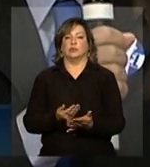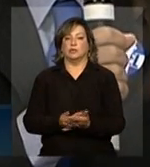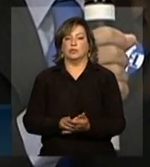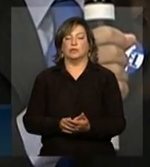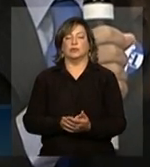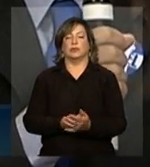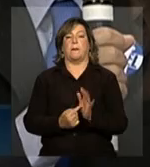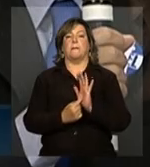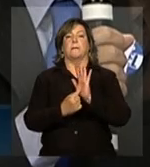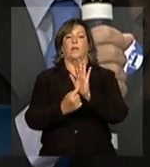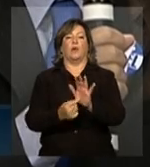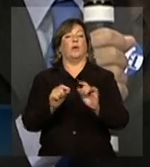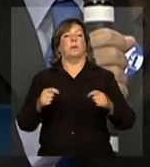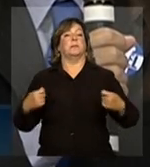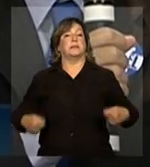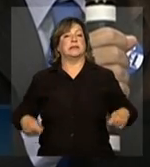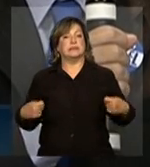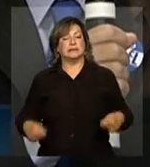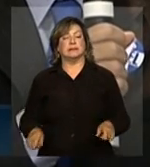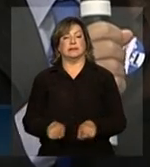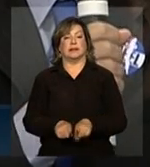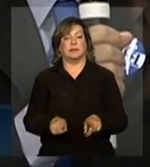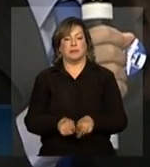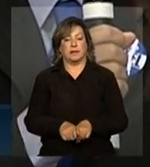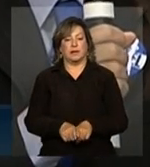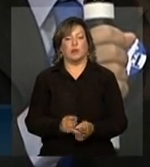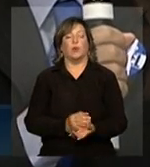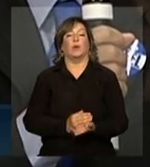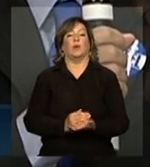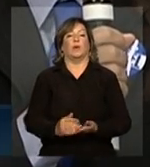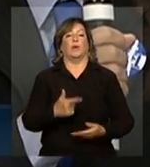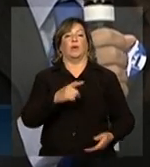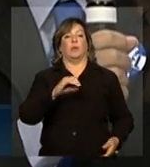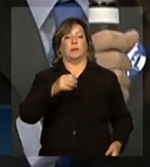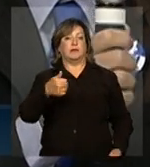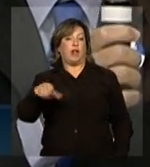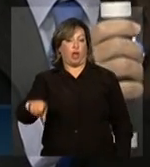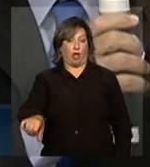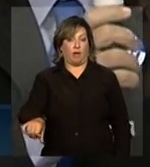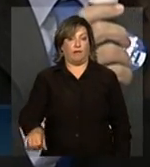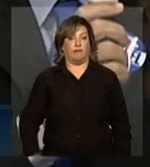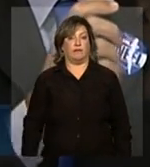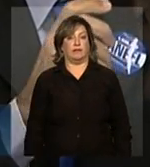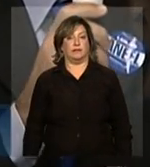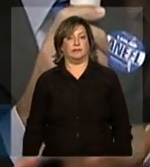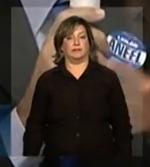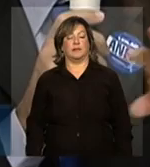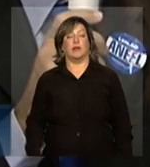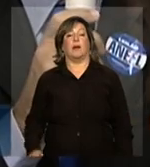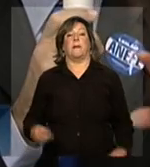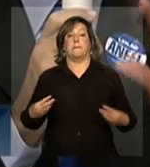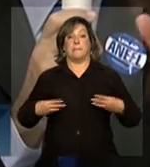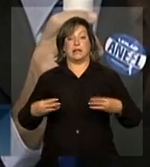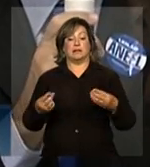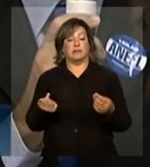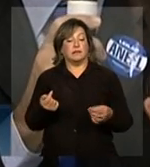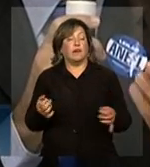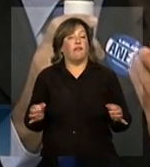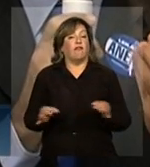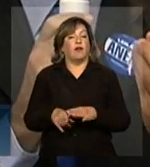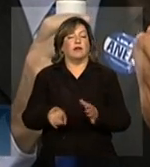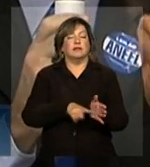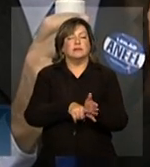sinalizando a necessidade também para o início de 2019. O Ministério está finalizando essas